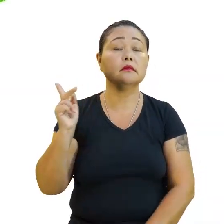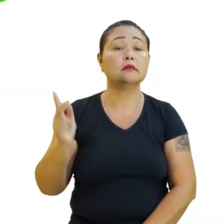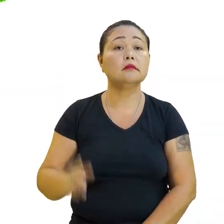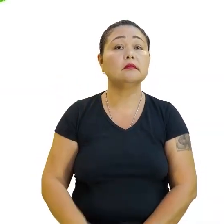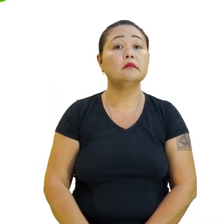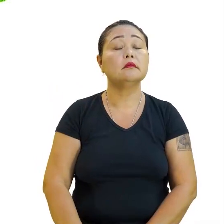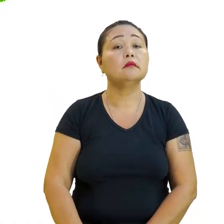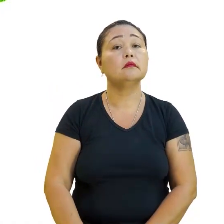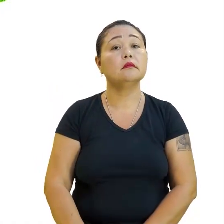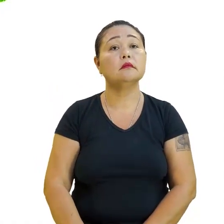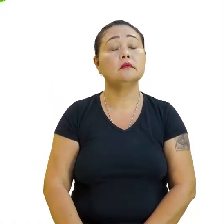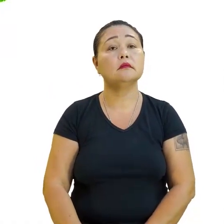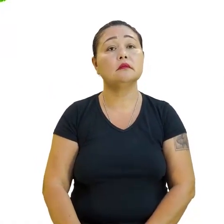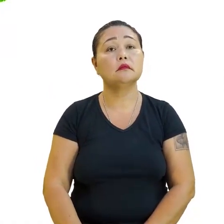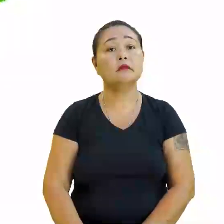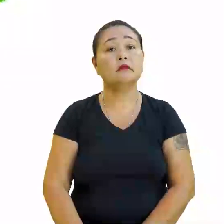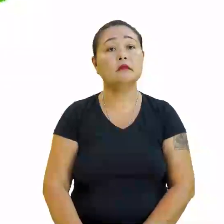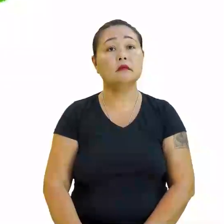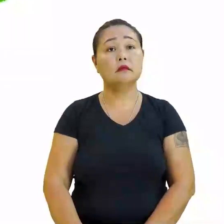Primeiro passo.